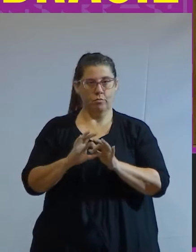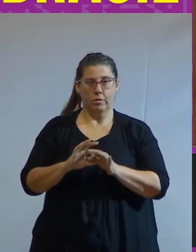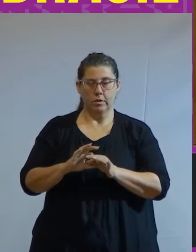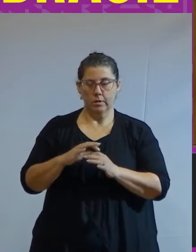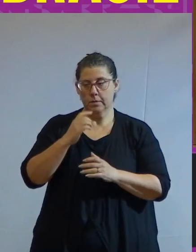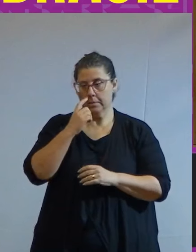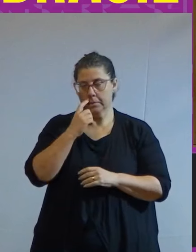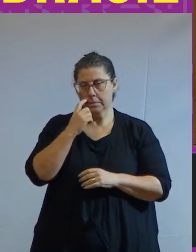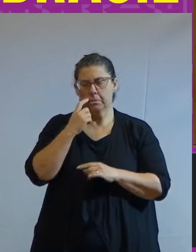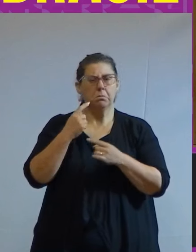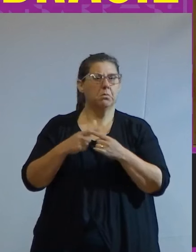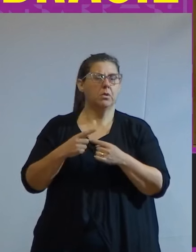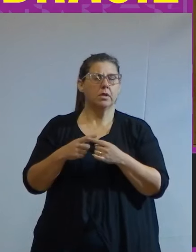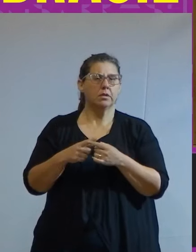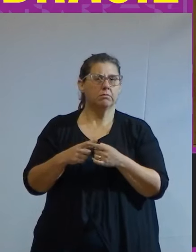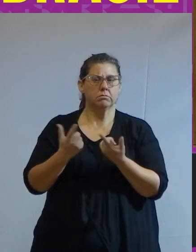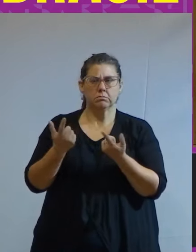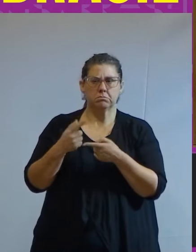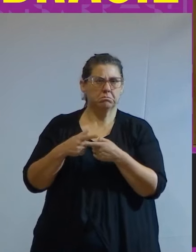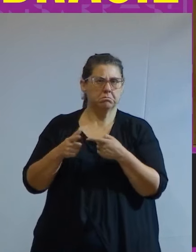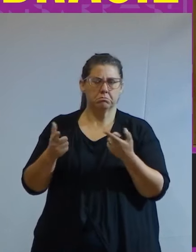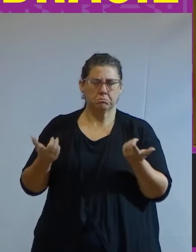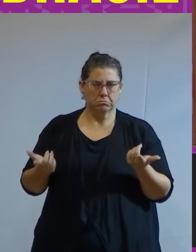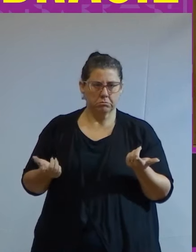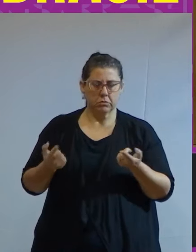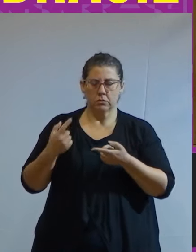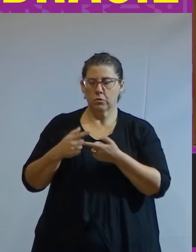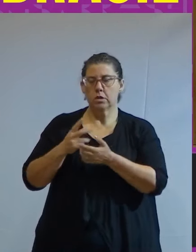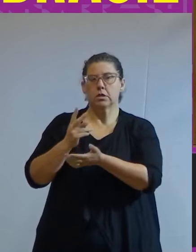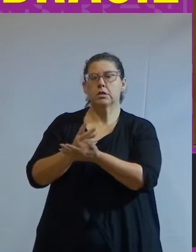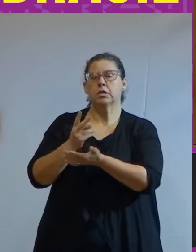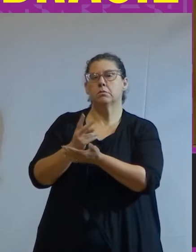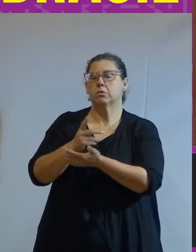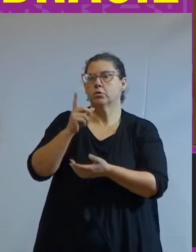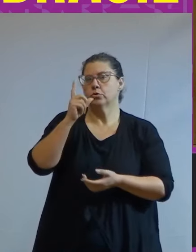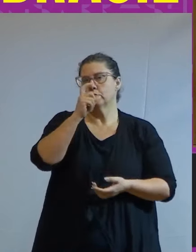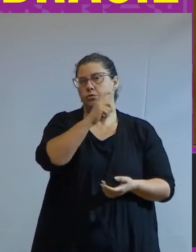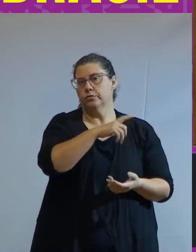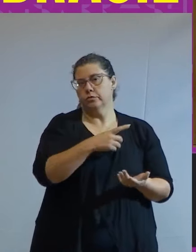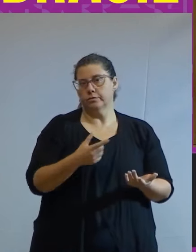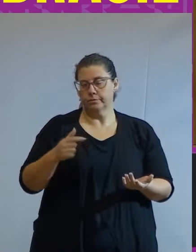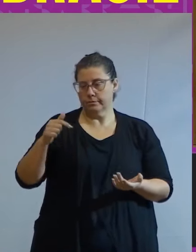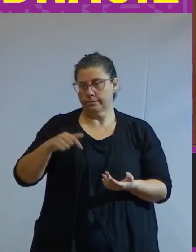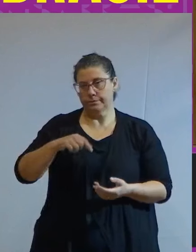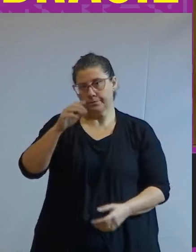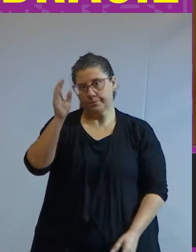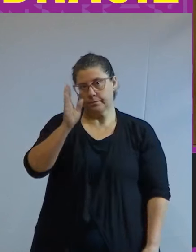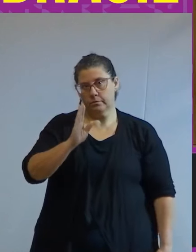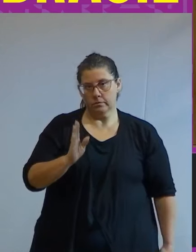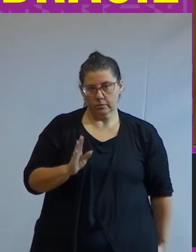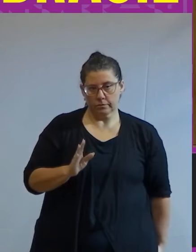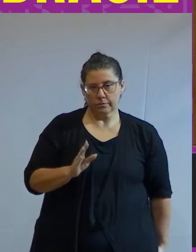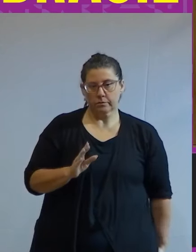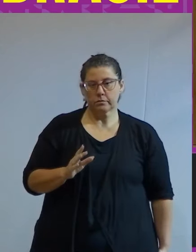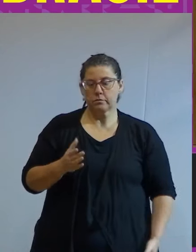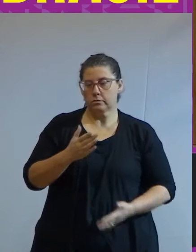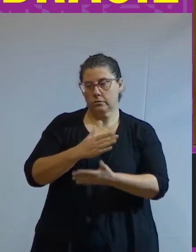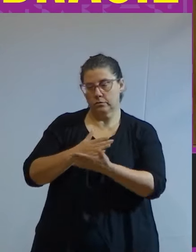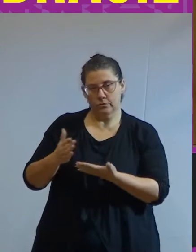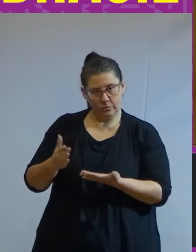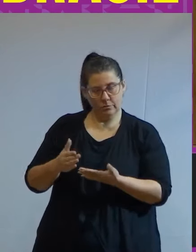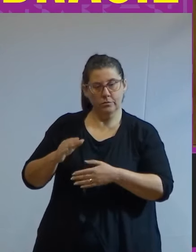Por que essa dificuldade? Por que foi sempre tão difícil nesta terra Brasilis pôr em marcha os